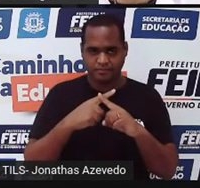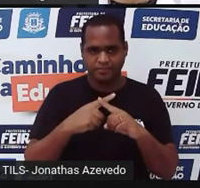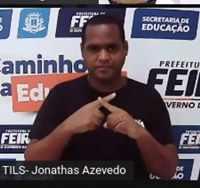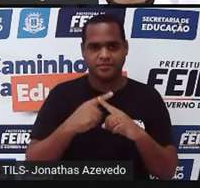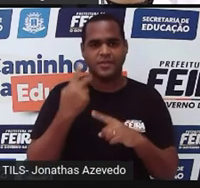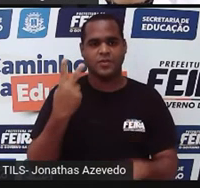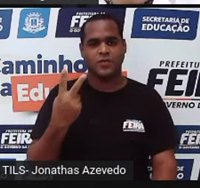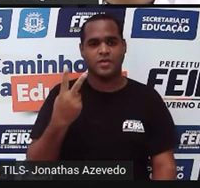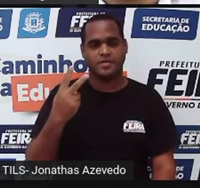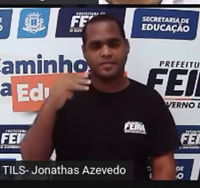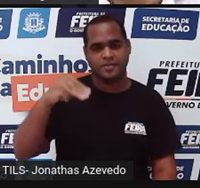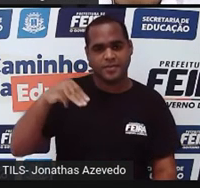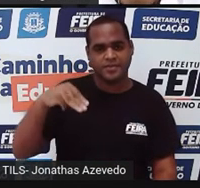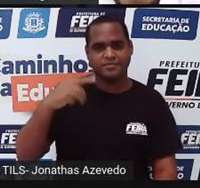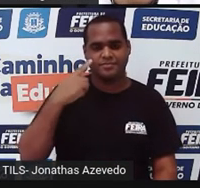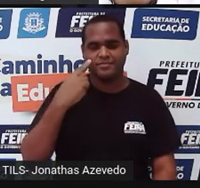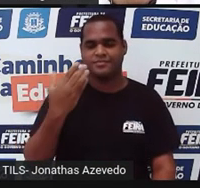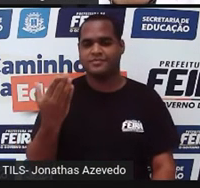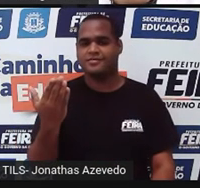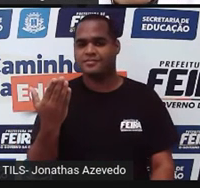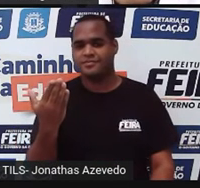ali, dois metros vezes quatro metros.